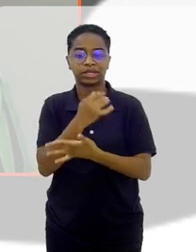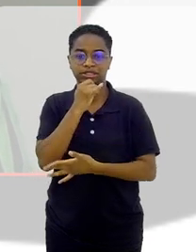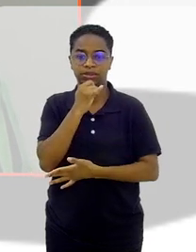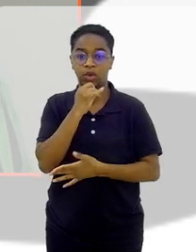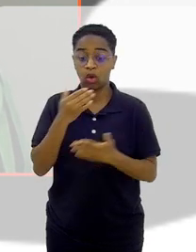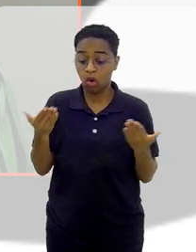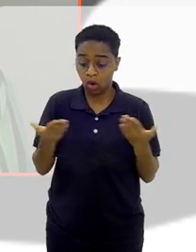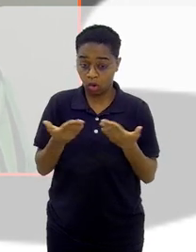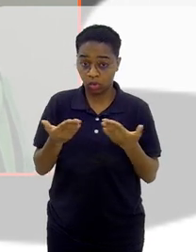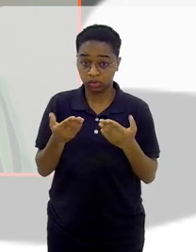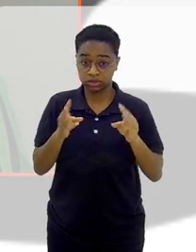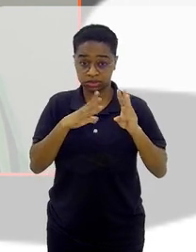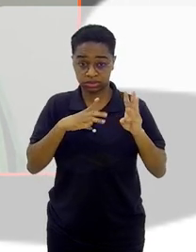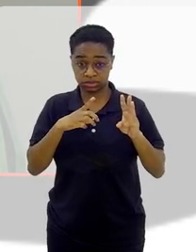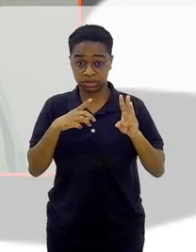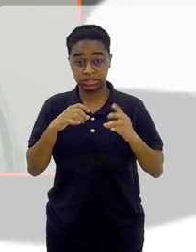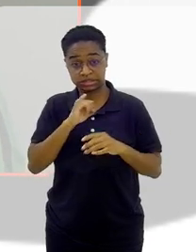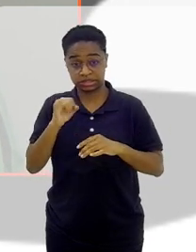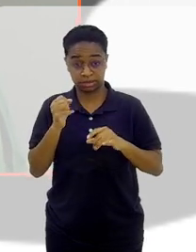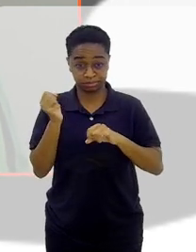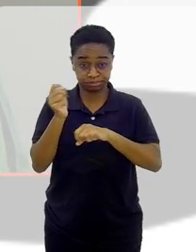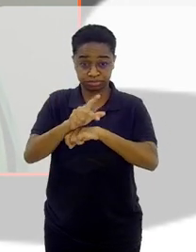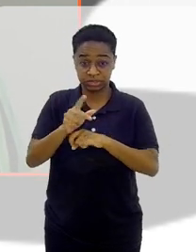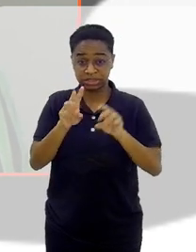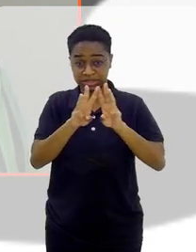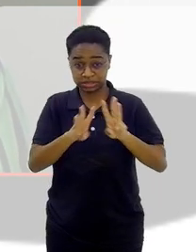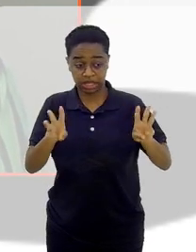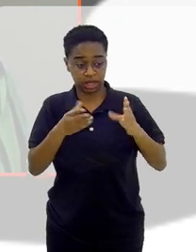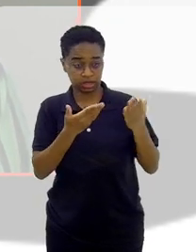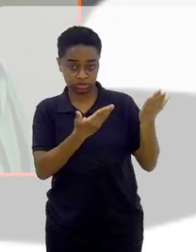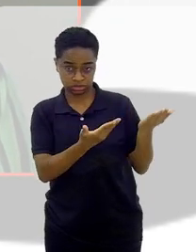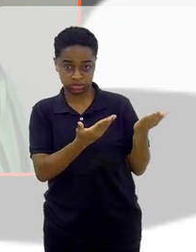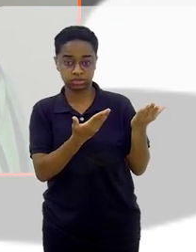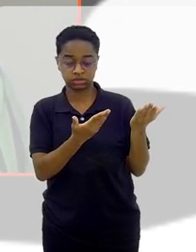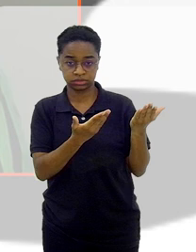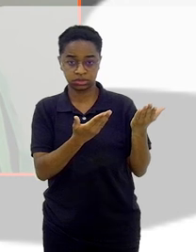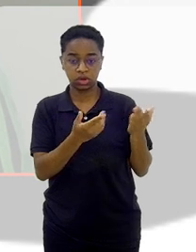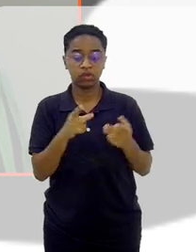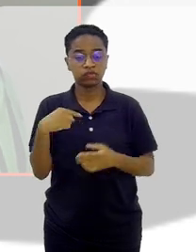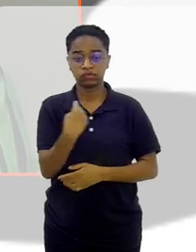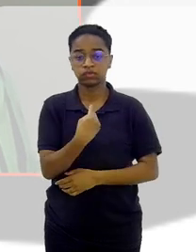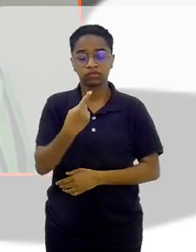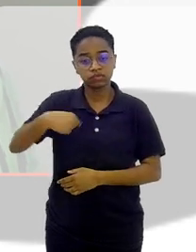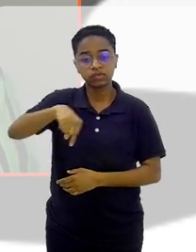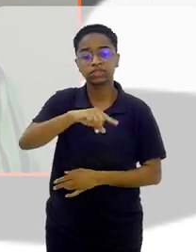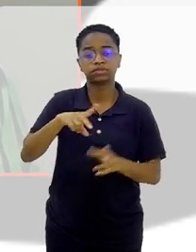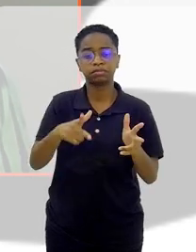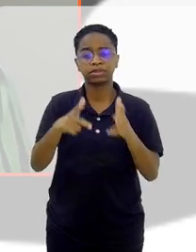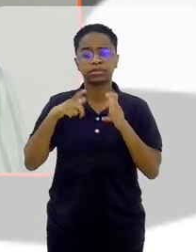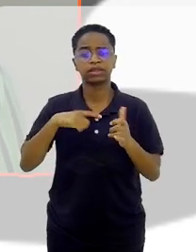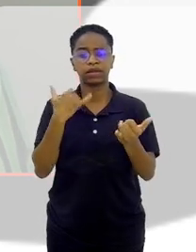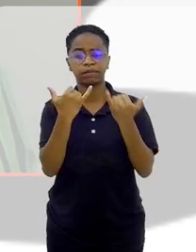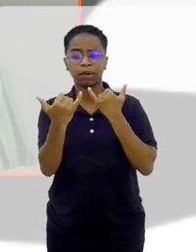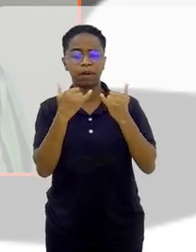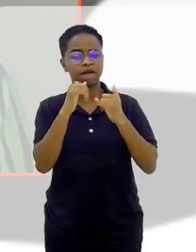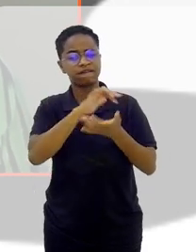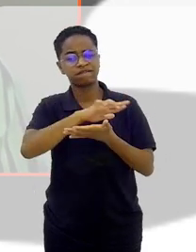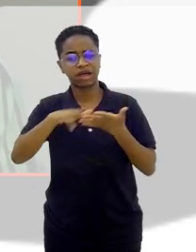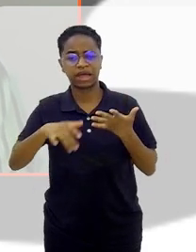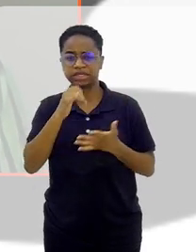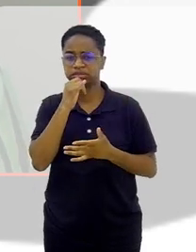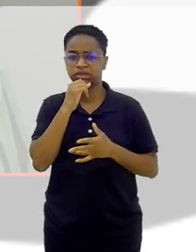hoje lá no nosso site, www.pluralha.com.br, vai ver notícias variadas, de